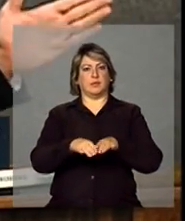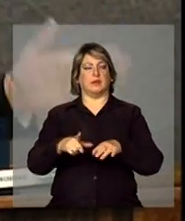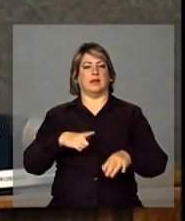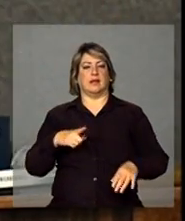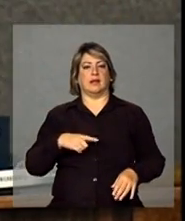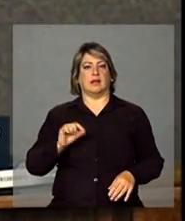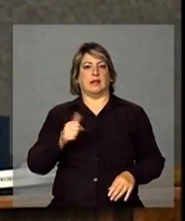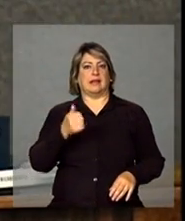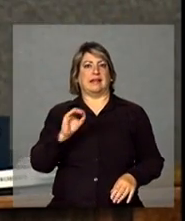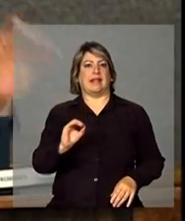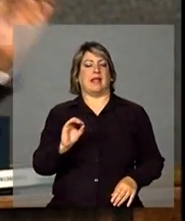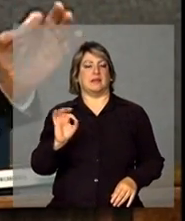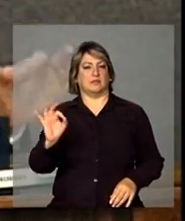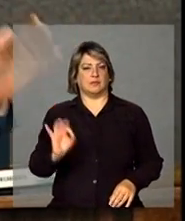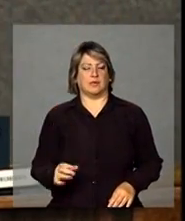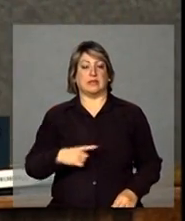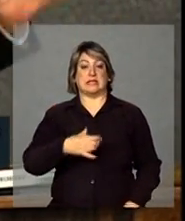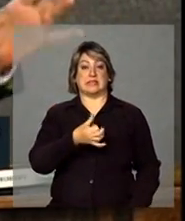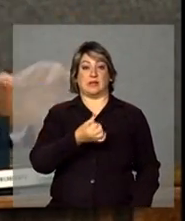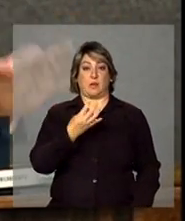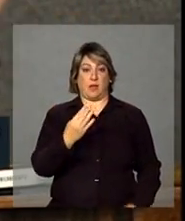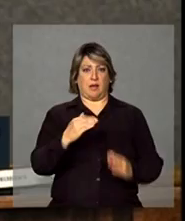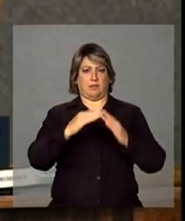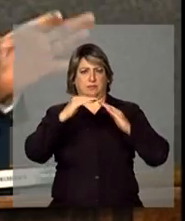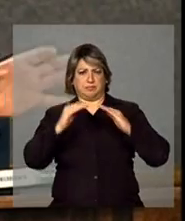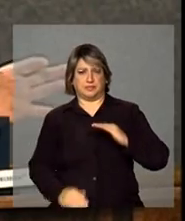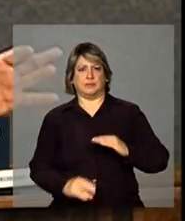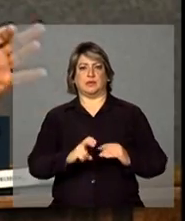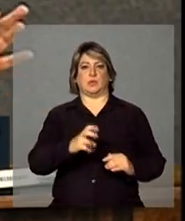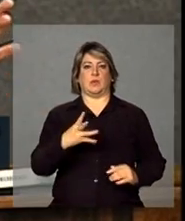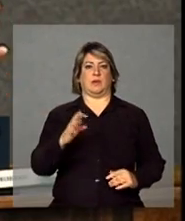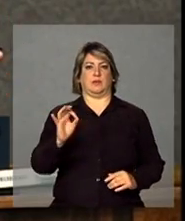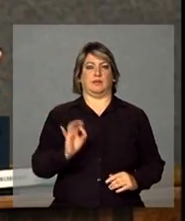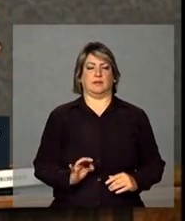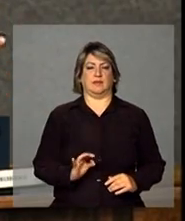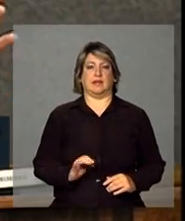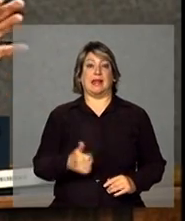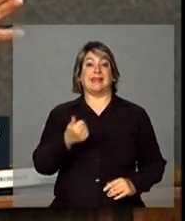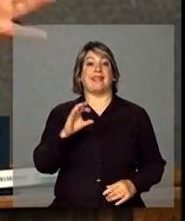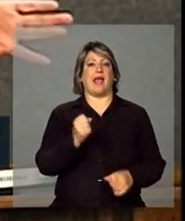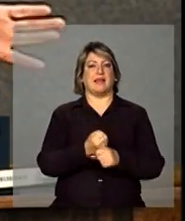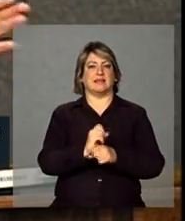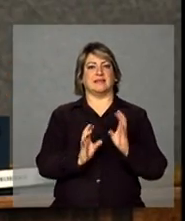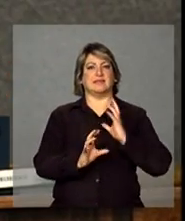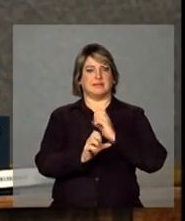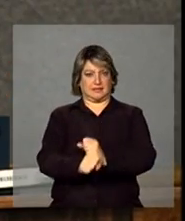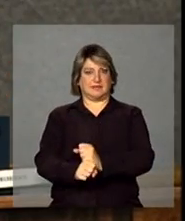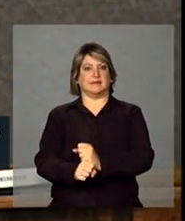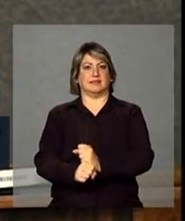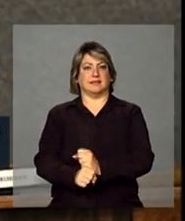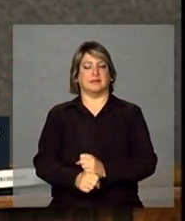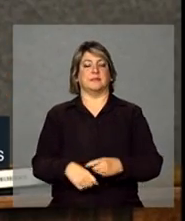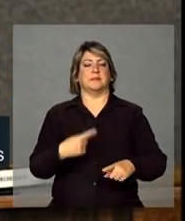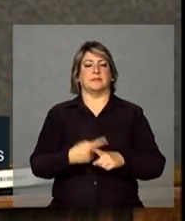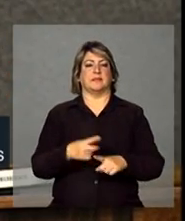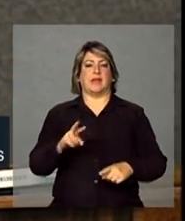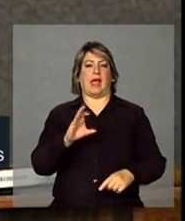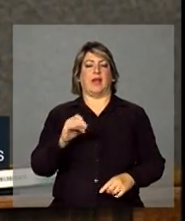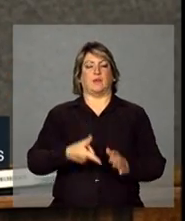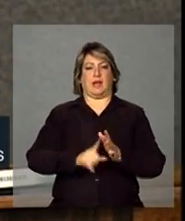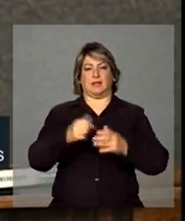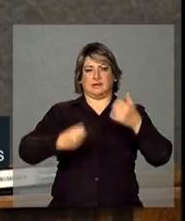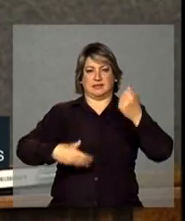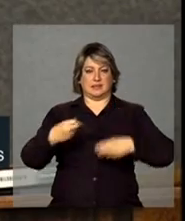caiu 10. 64 para 54 em 10 anos. Ou a desigualdade, além dos resultados que o Ricardo mostrou